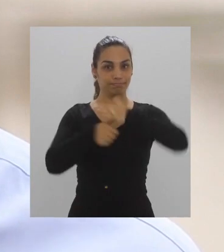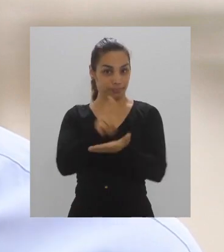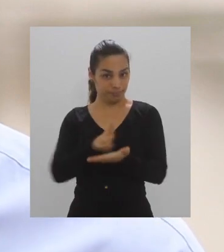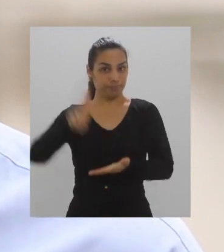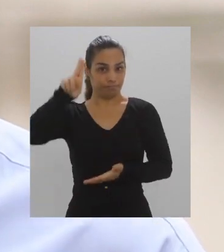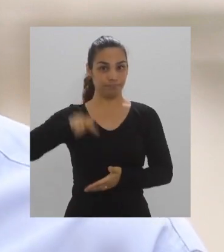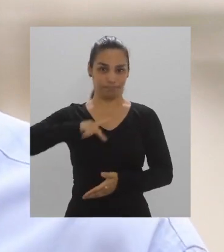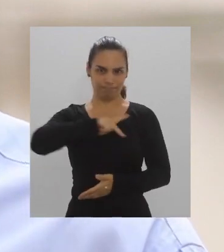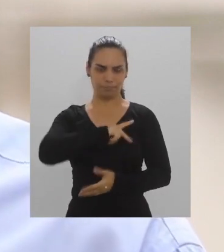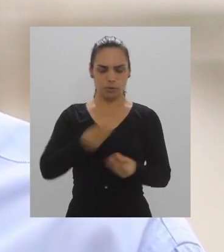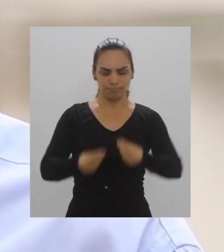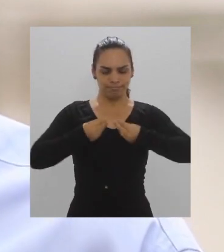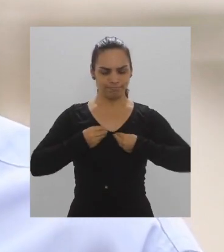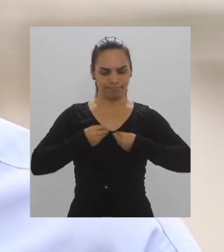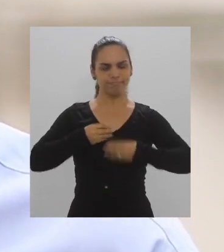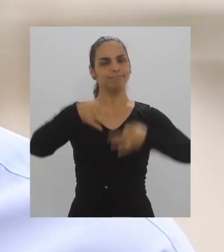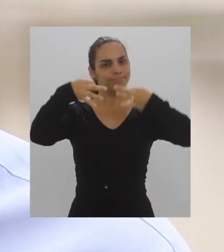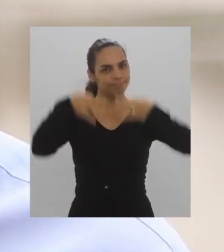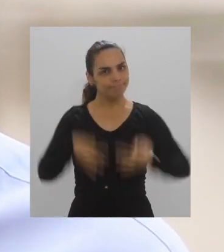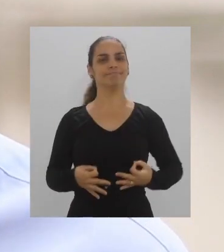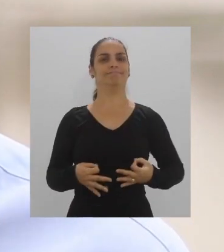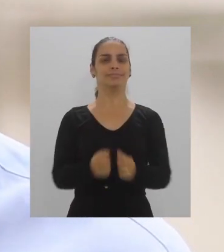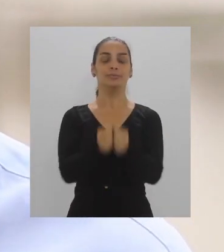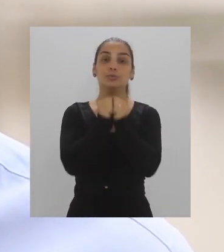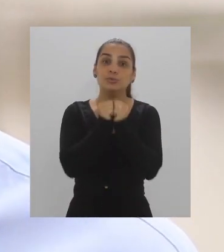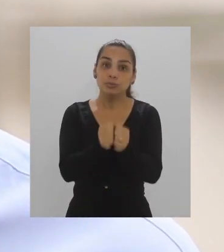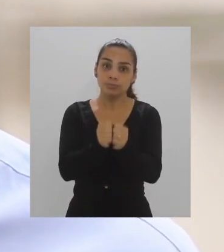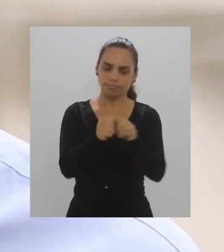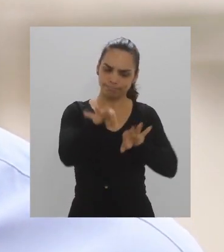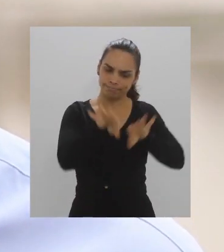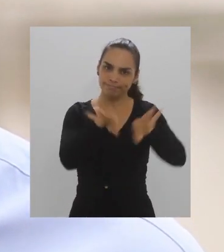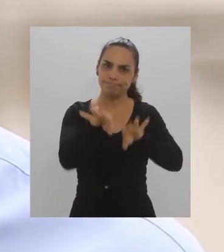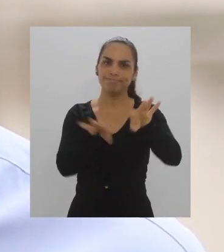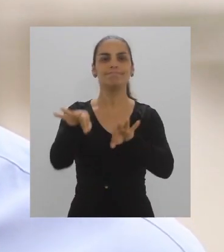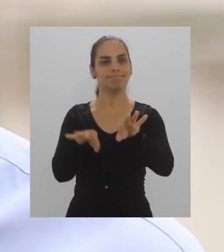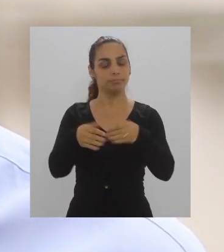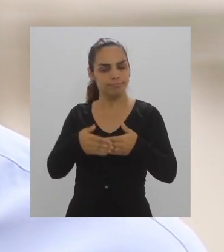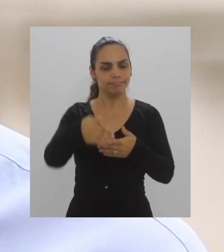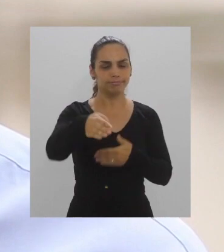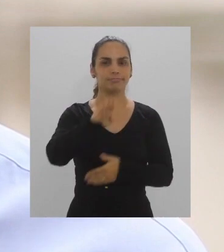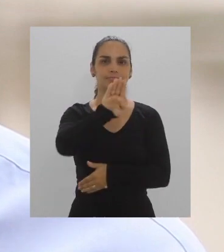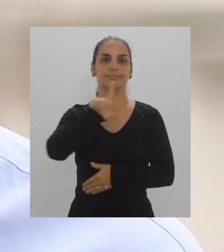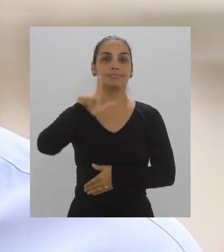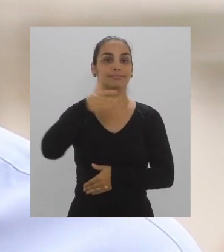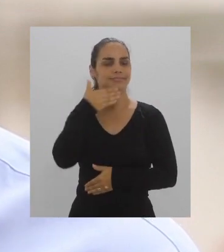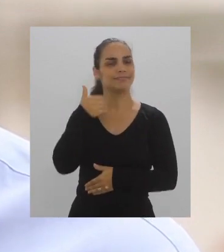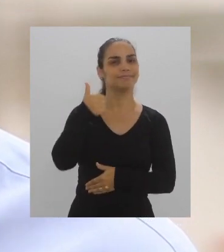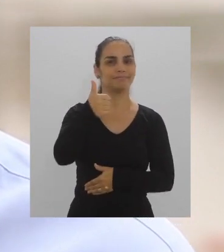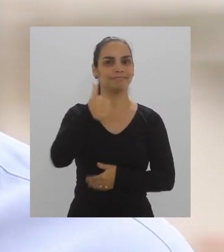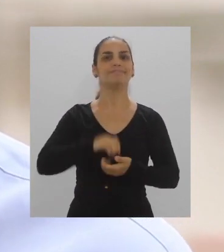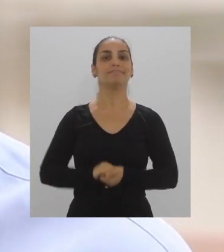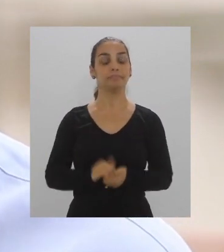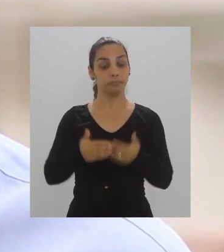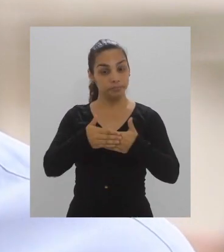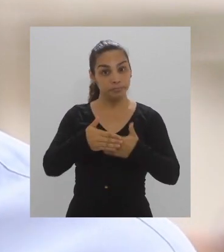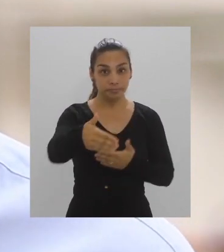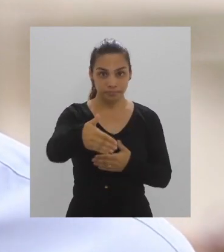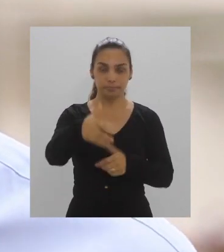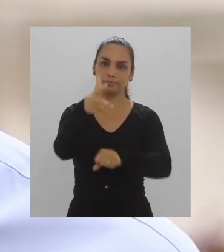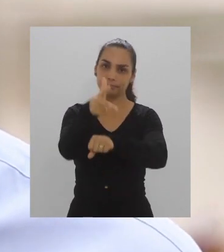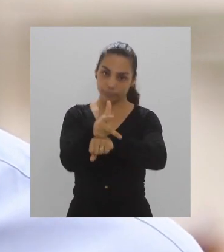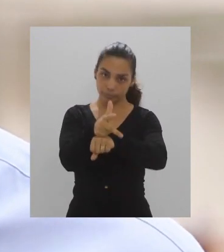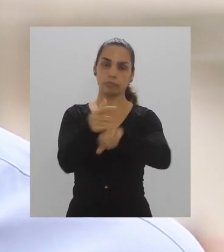professor, junto com a experiência de reitor, me preparou. Tenho certeza que juntos podemos melhorar ainda mais Blumenau.